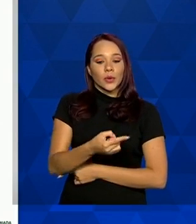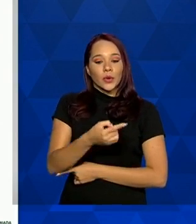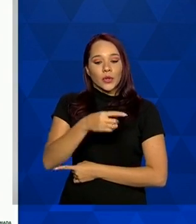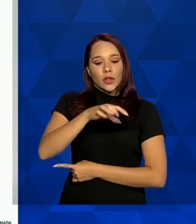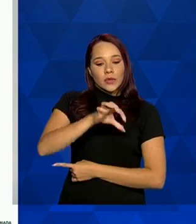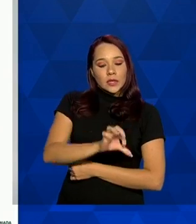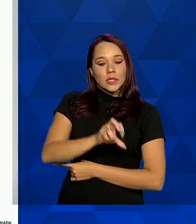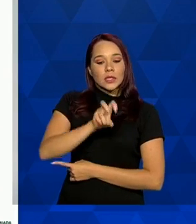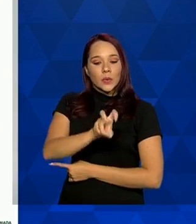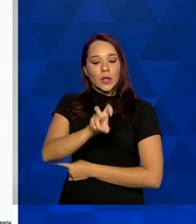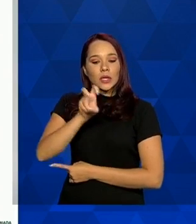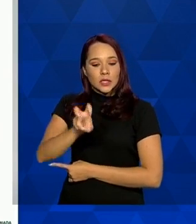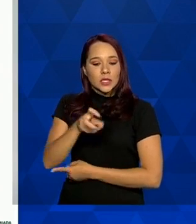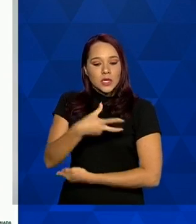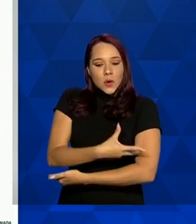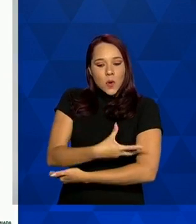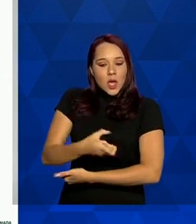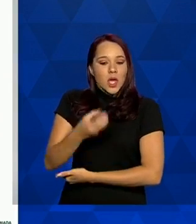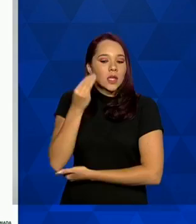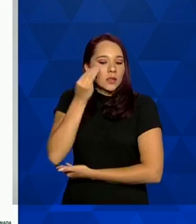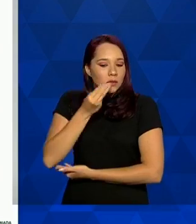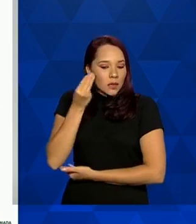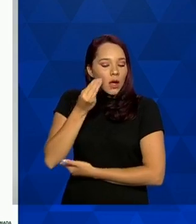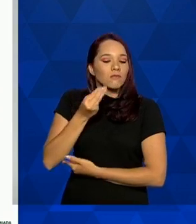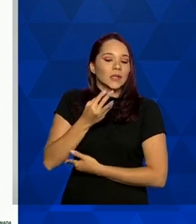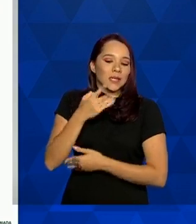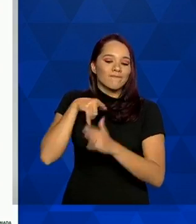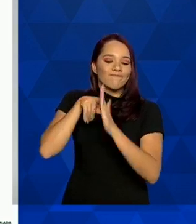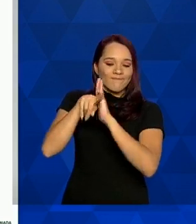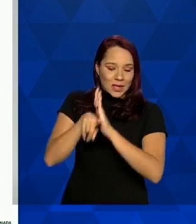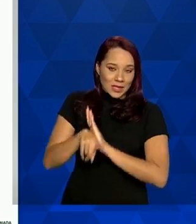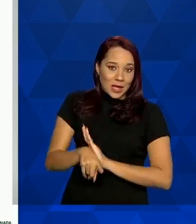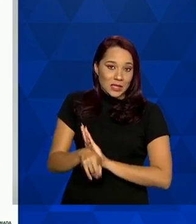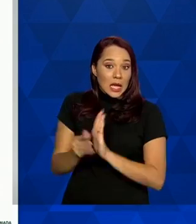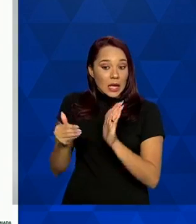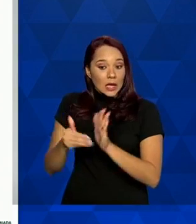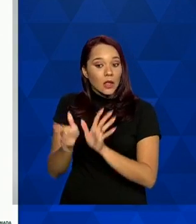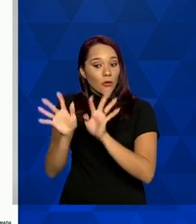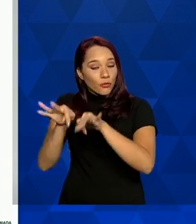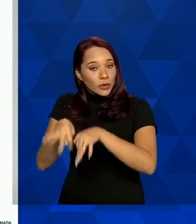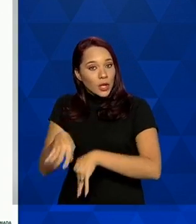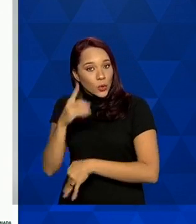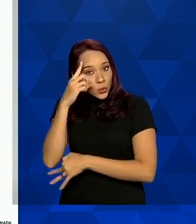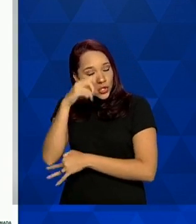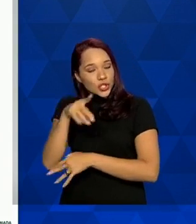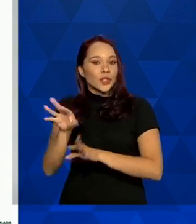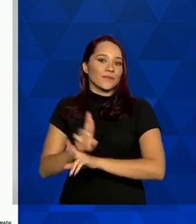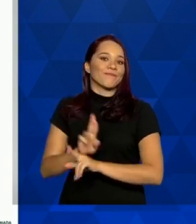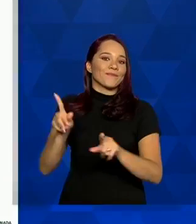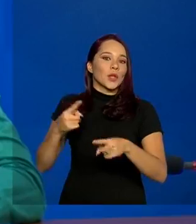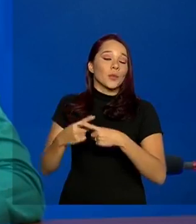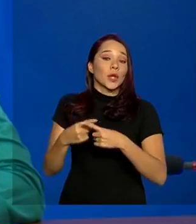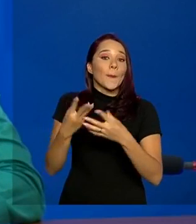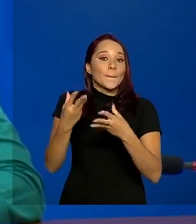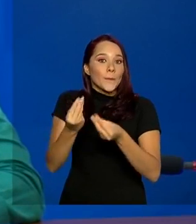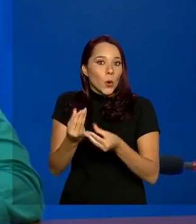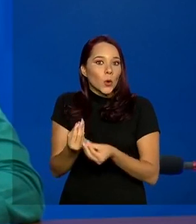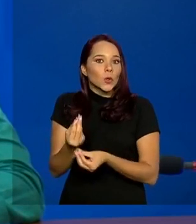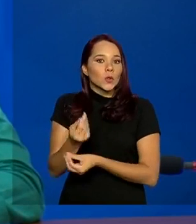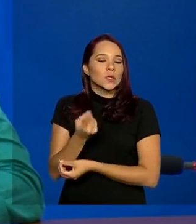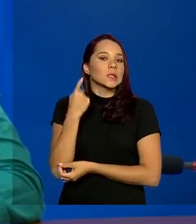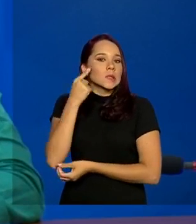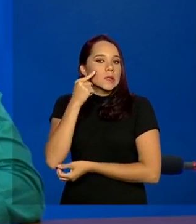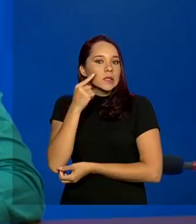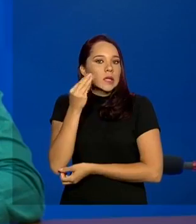análise que provavelmente agora no final do dia já é um número diferente porque muitos exames já foram